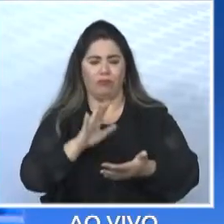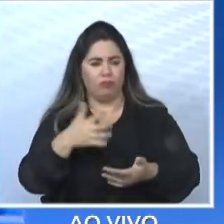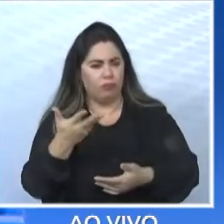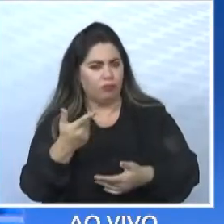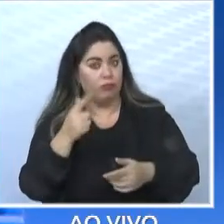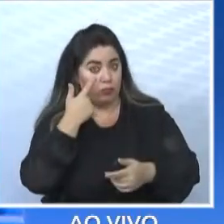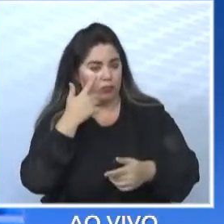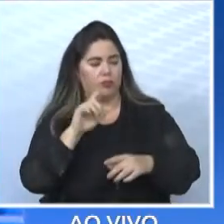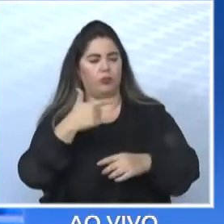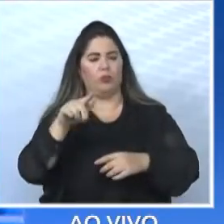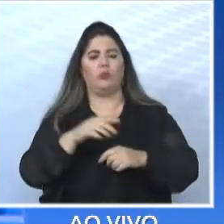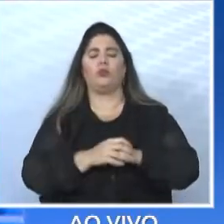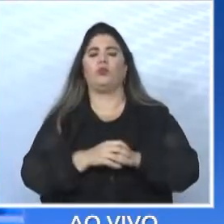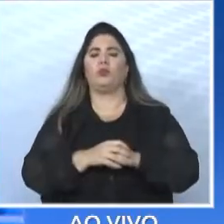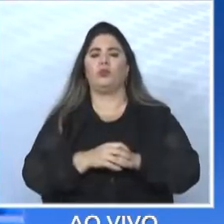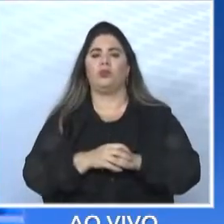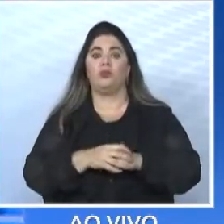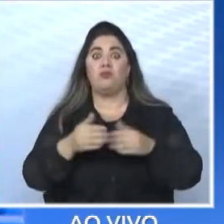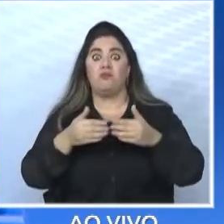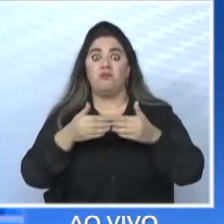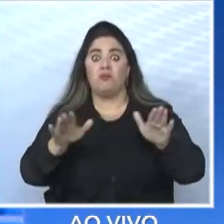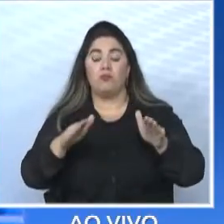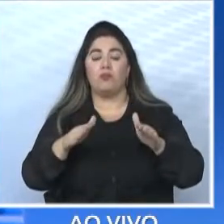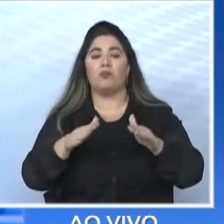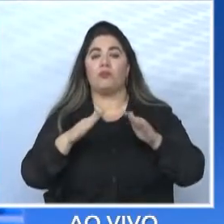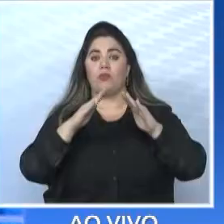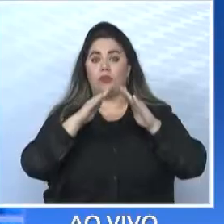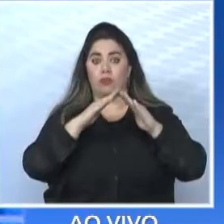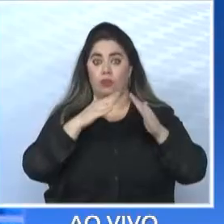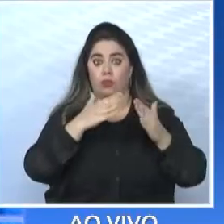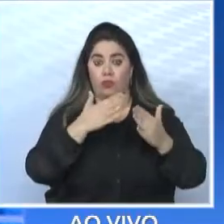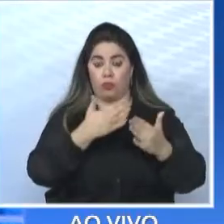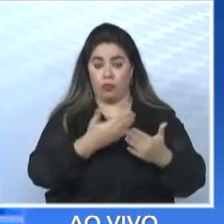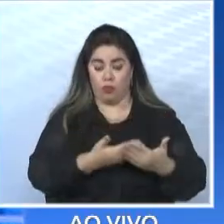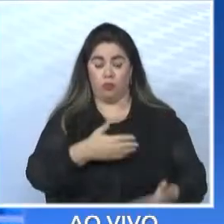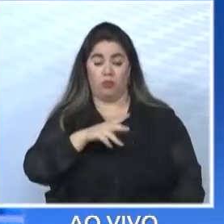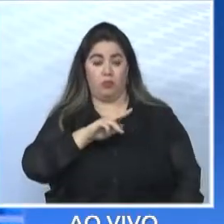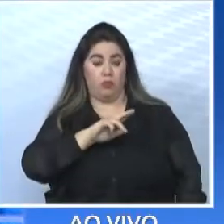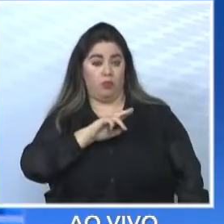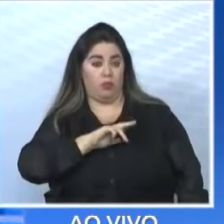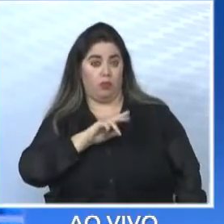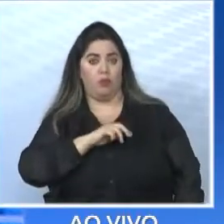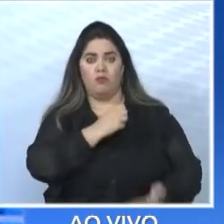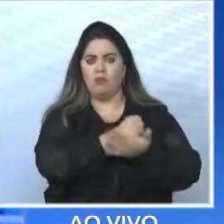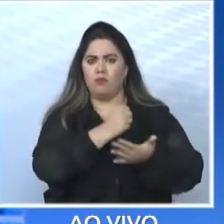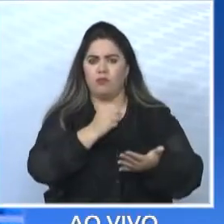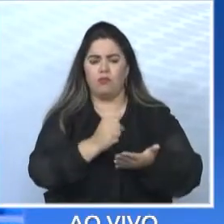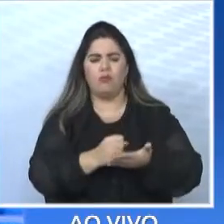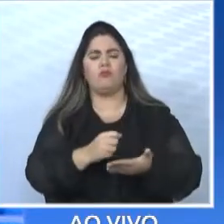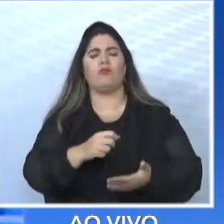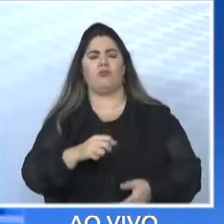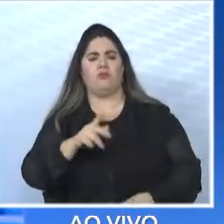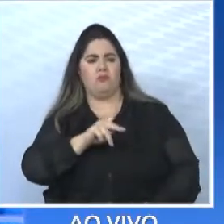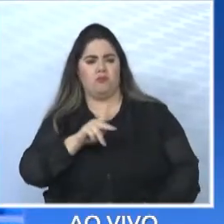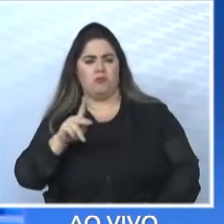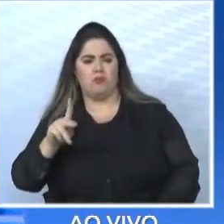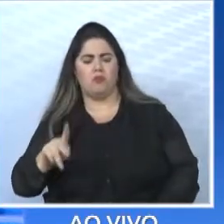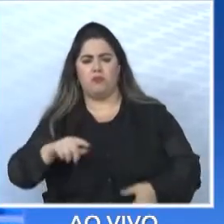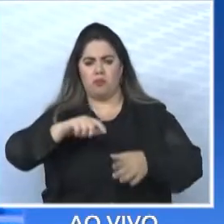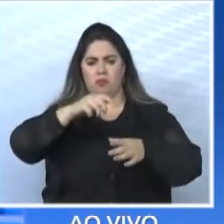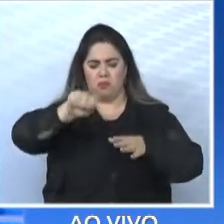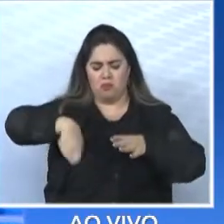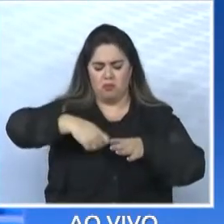gente abrir as escolas particulares, vão contratar professores, contratar merendeira, contratar o pessoal de limpeza,